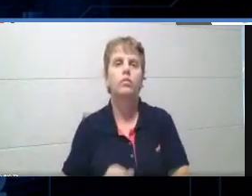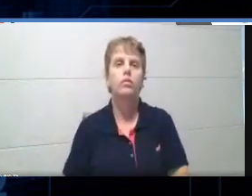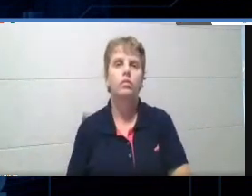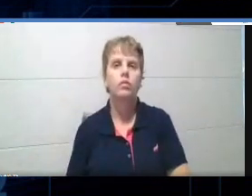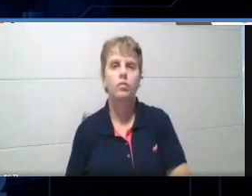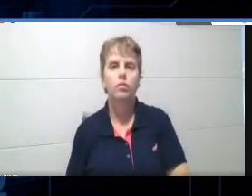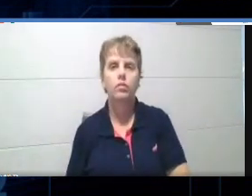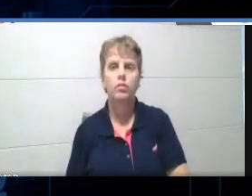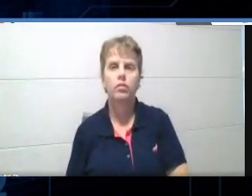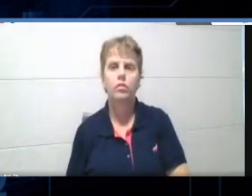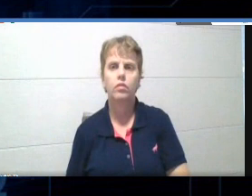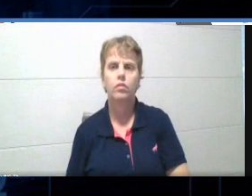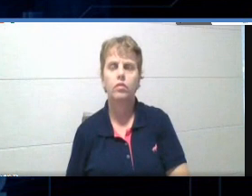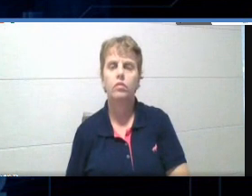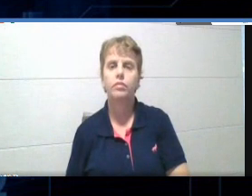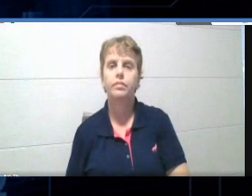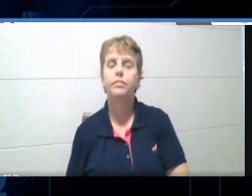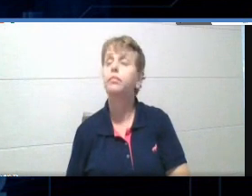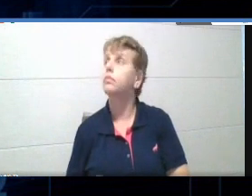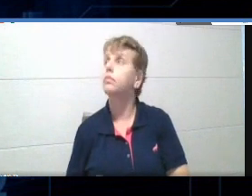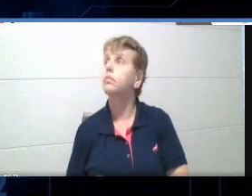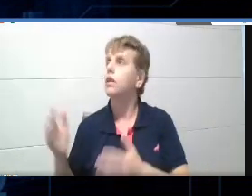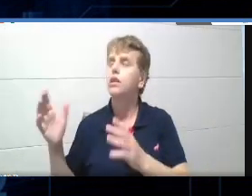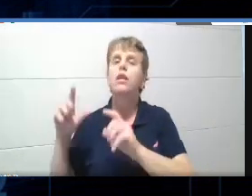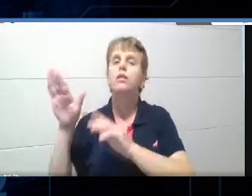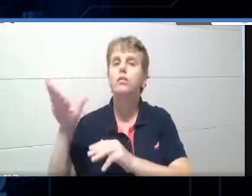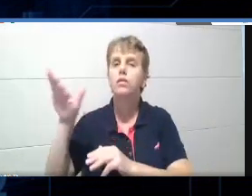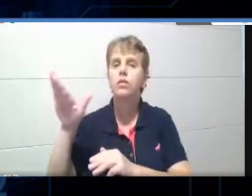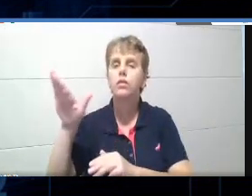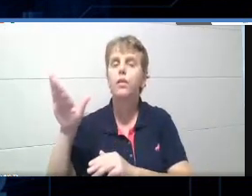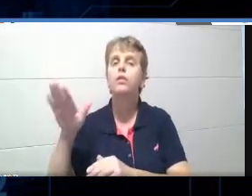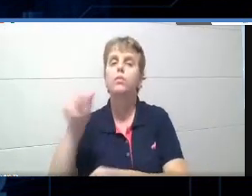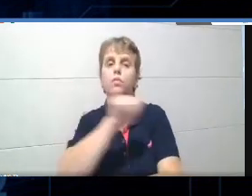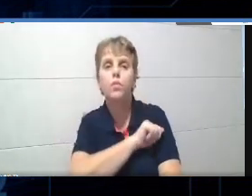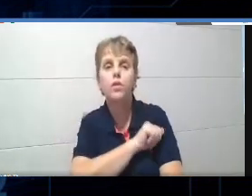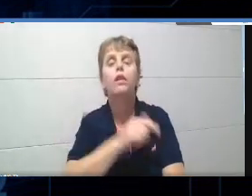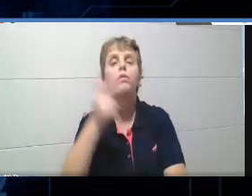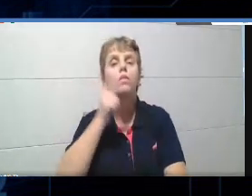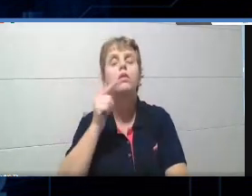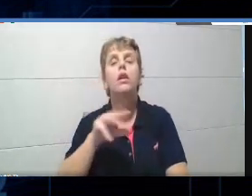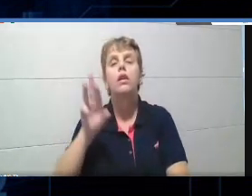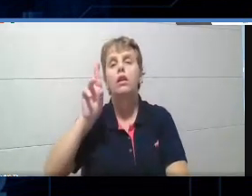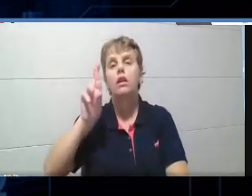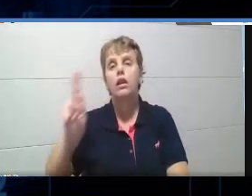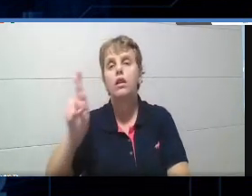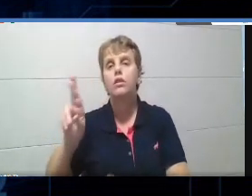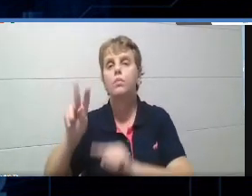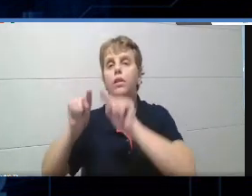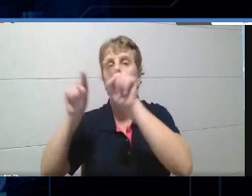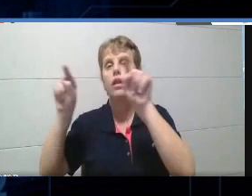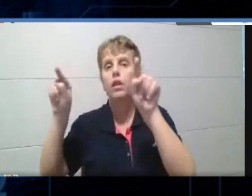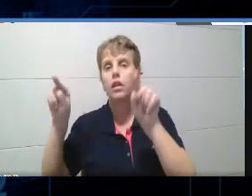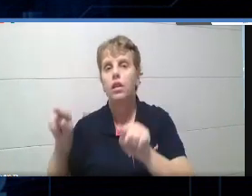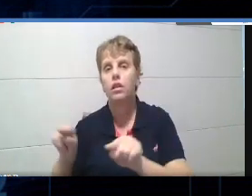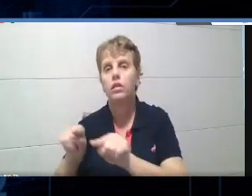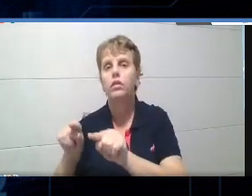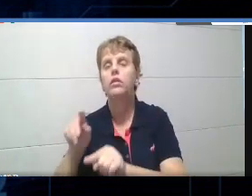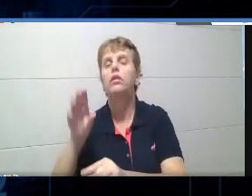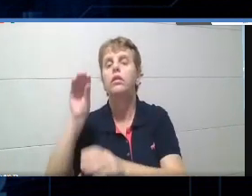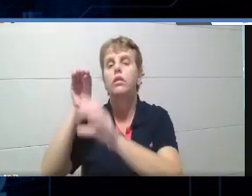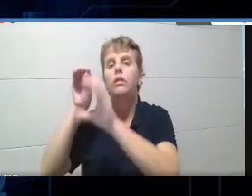Fill in the blank, então, são caixas também que o aluno pode estar respondendo, como, por exemplo, um questionário, tá?